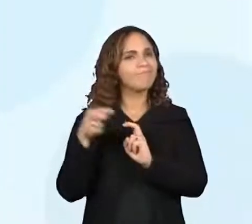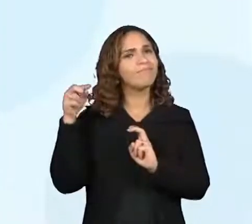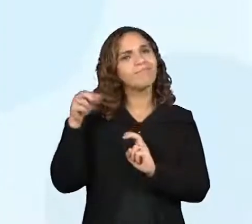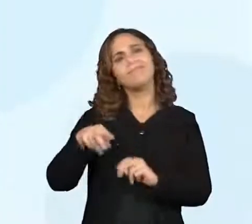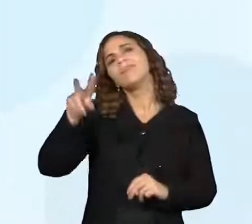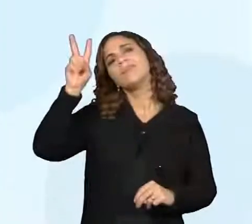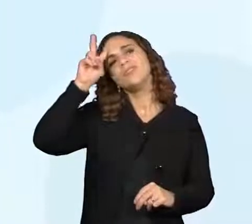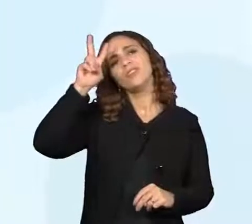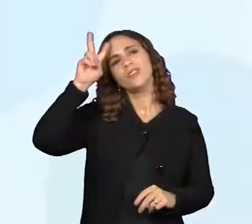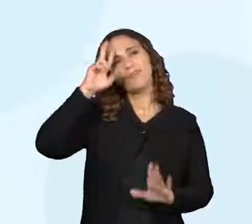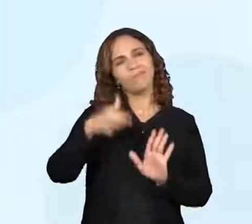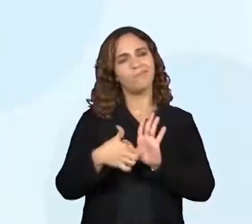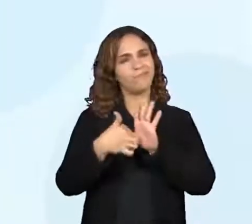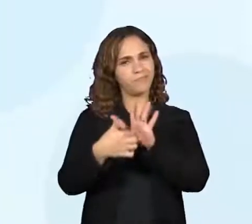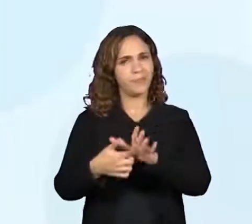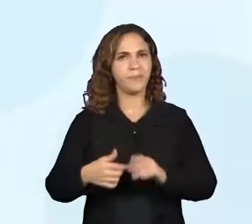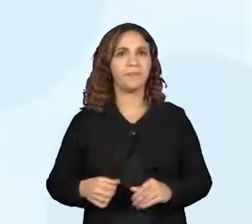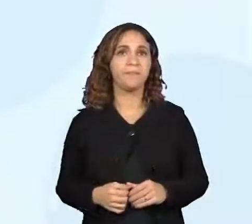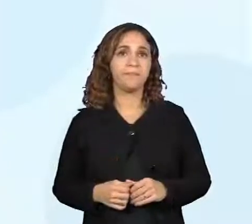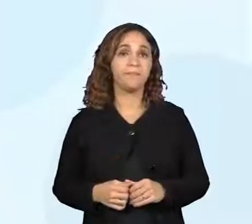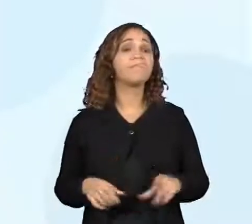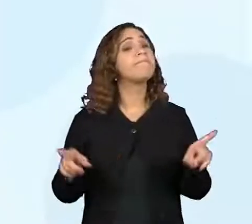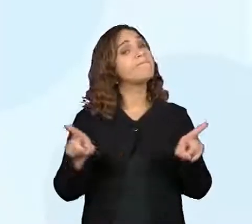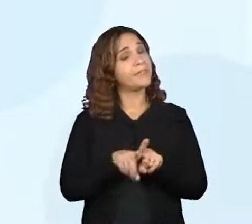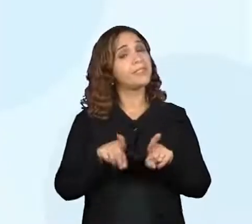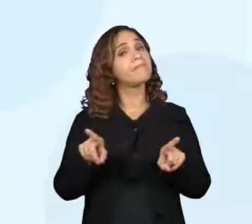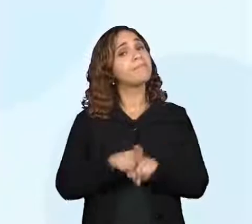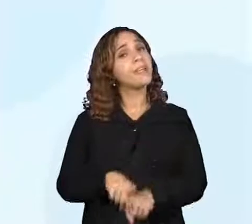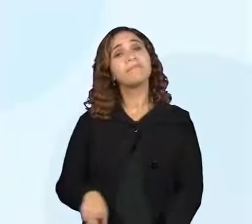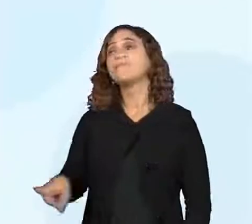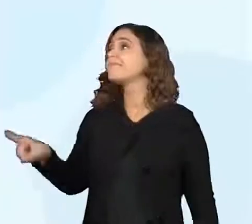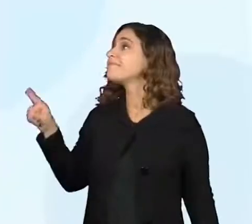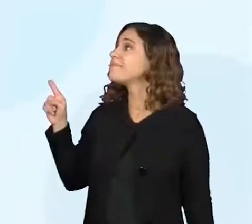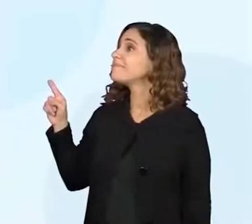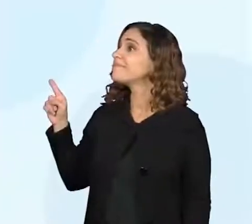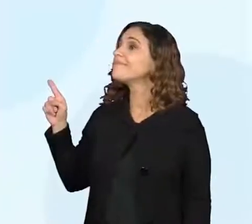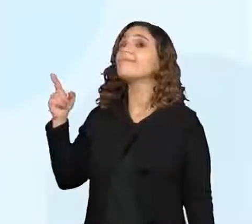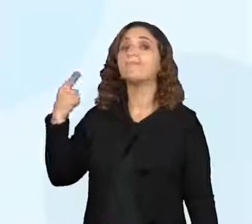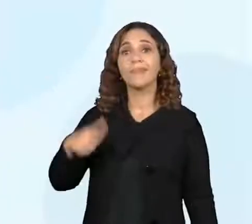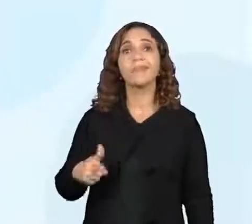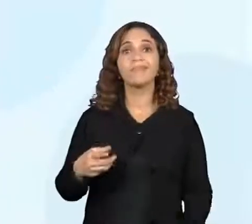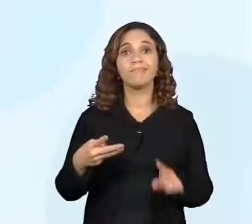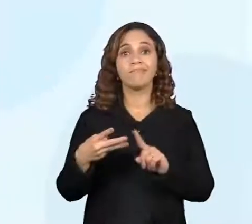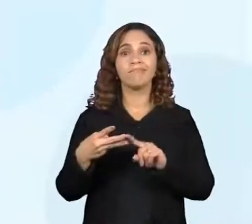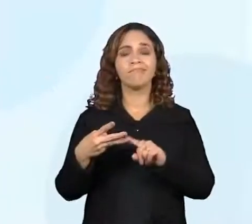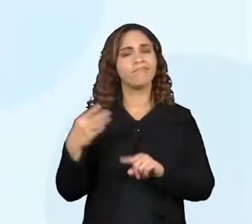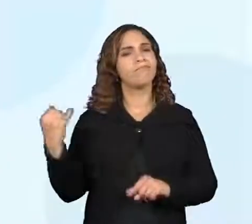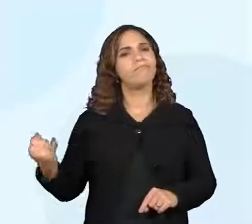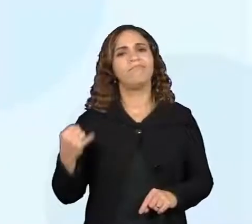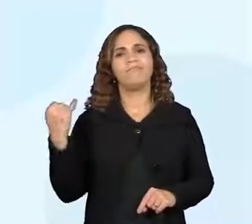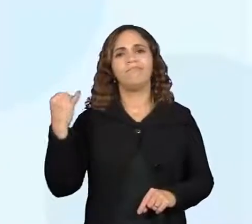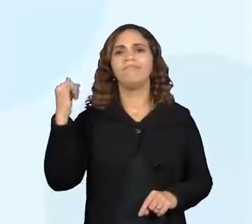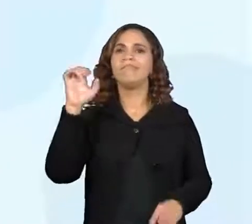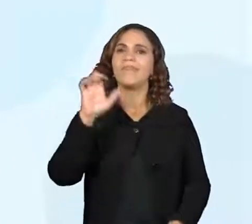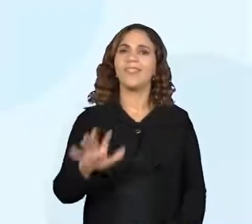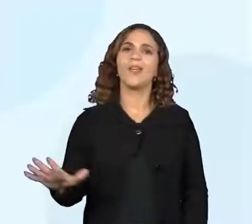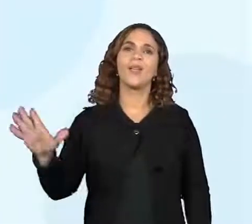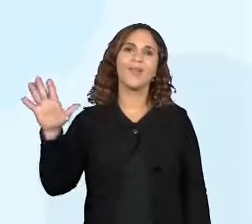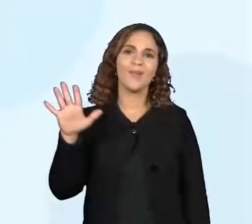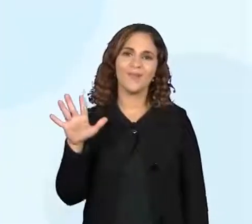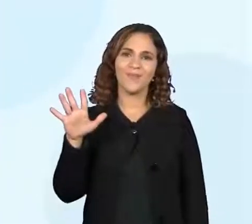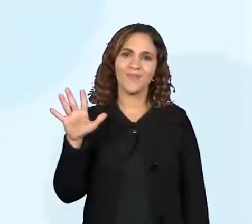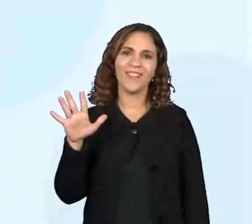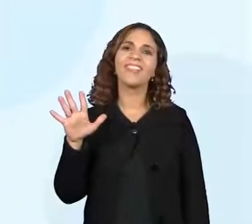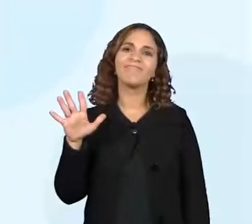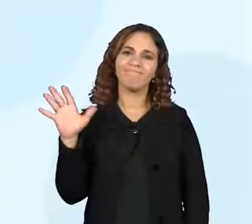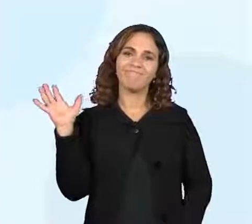história do Brasil. E a gente também tem aqui também a outra grupo aí, muito importante aí, que é o europeu. Então,